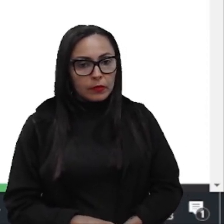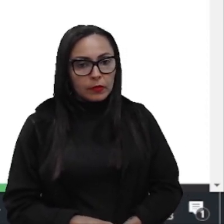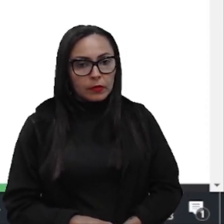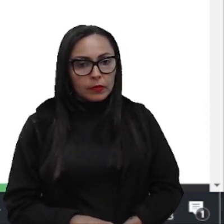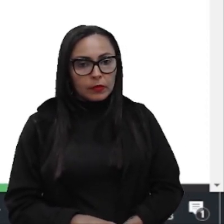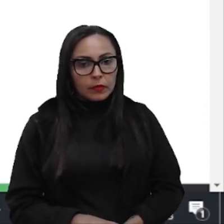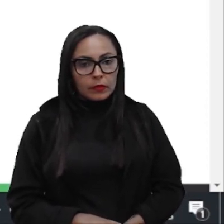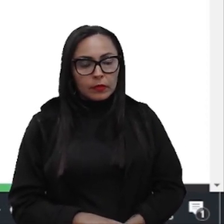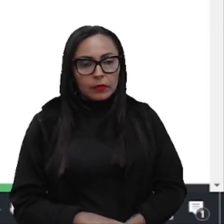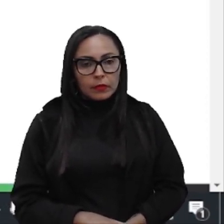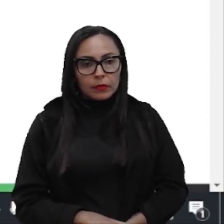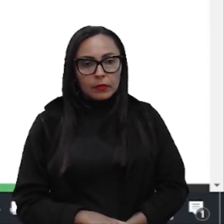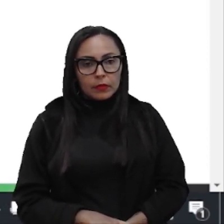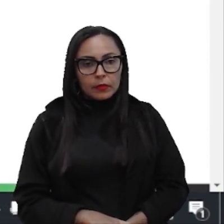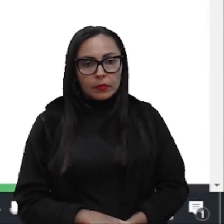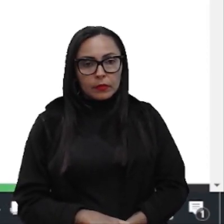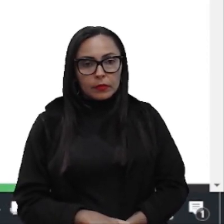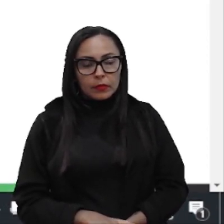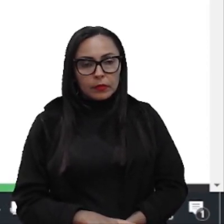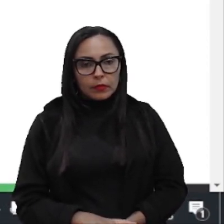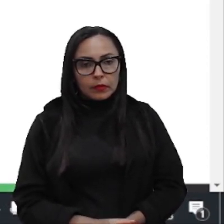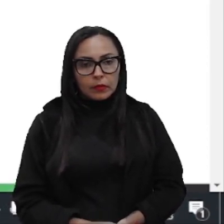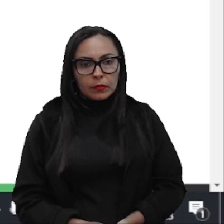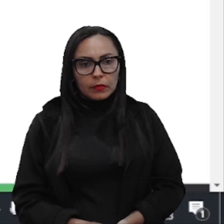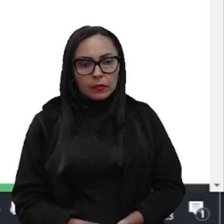E agora, na aplicação da instalação